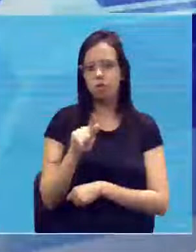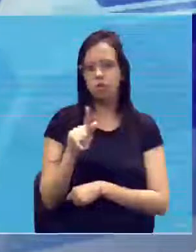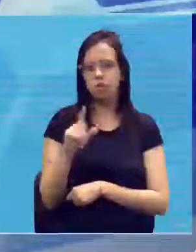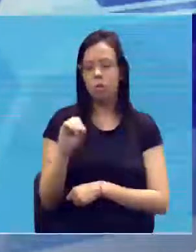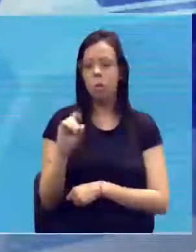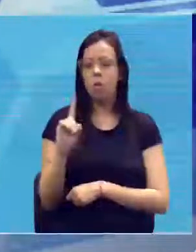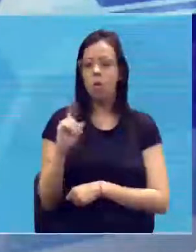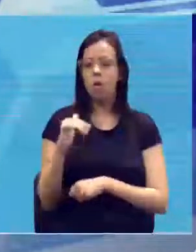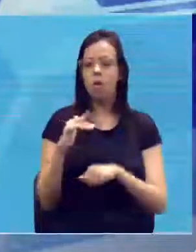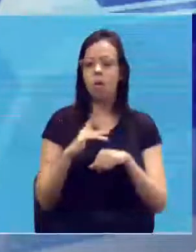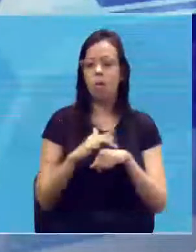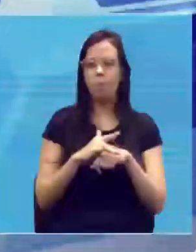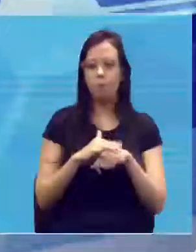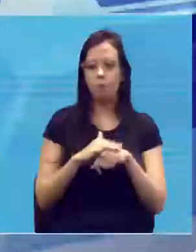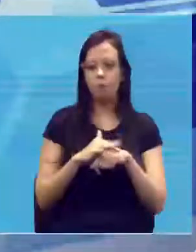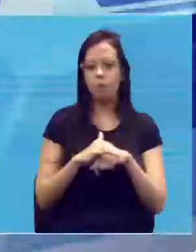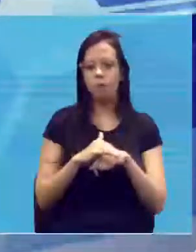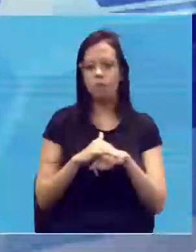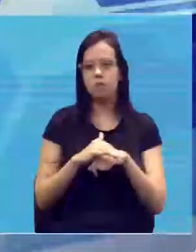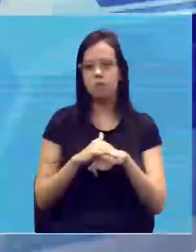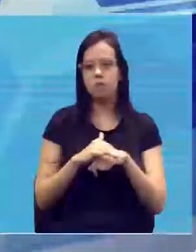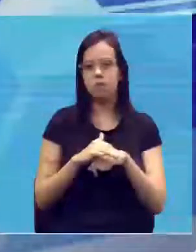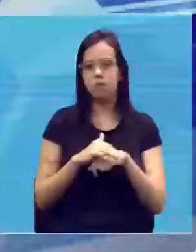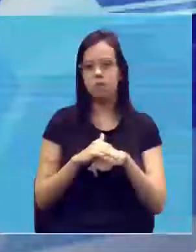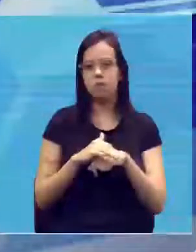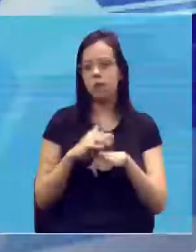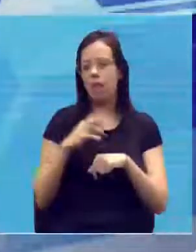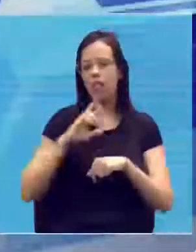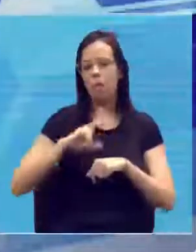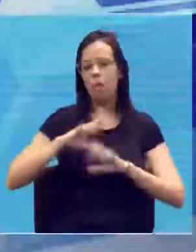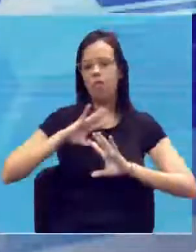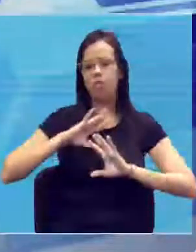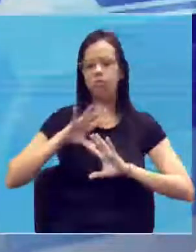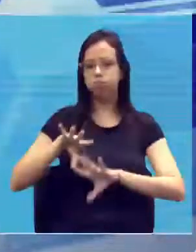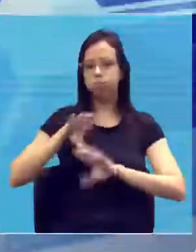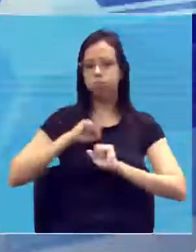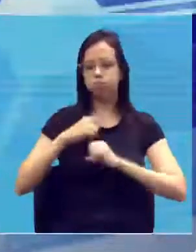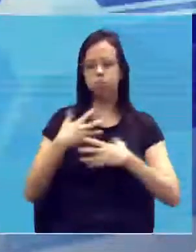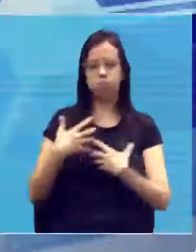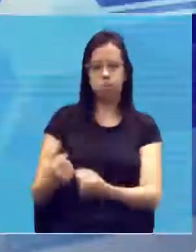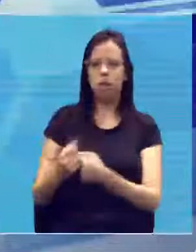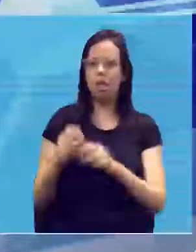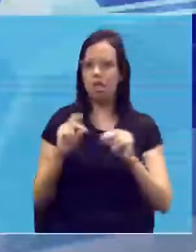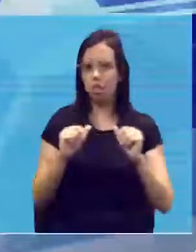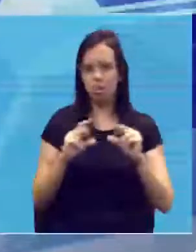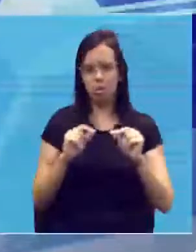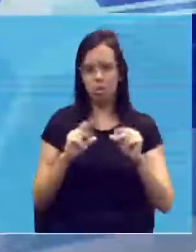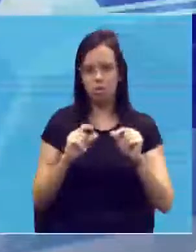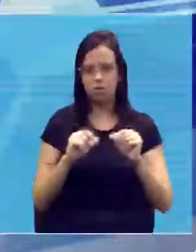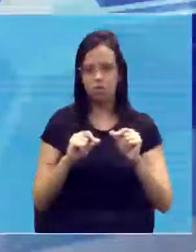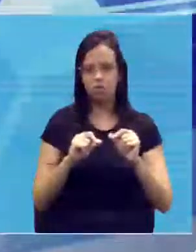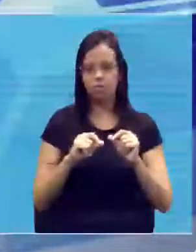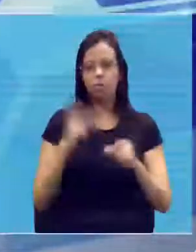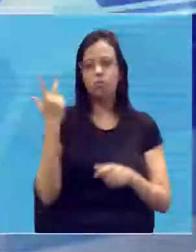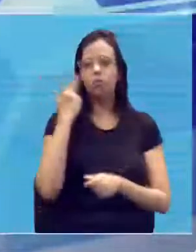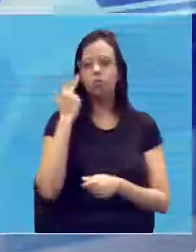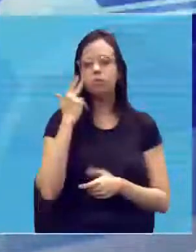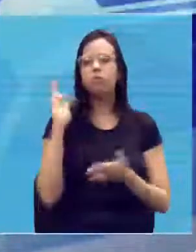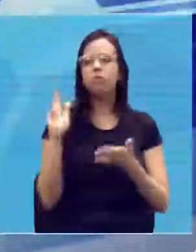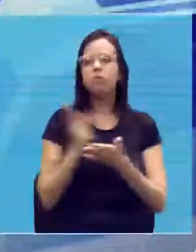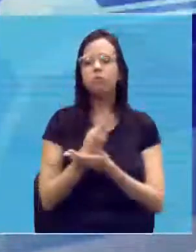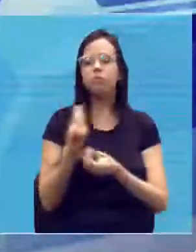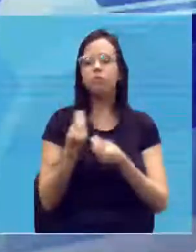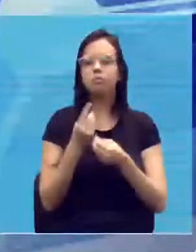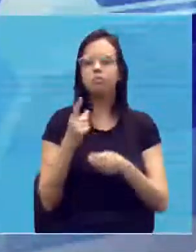uma doença que não é contagiosa, ela não se pega, tá? Normalmente, ela se manifesta com